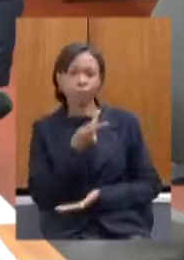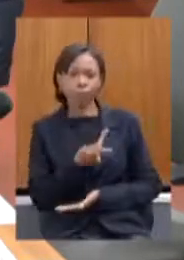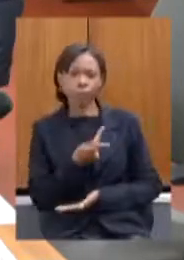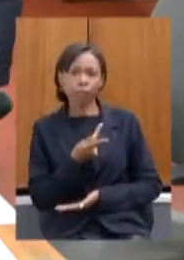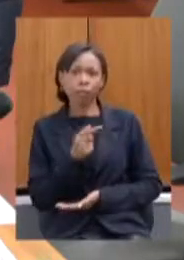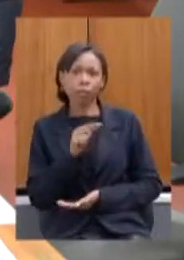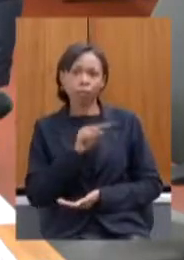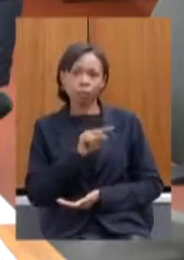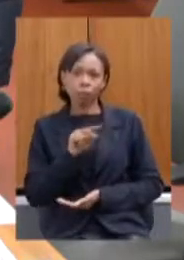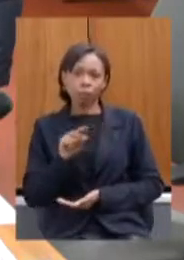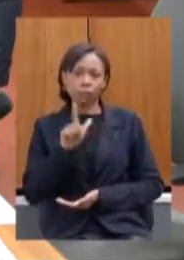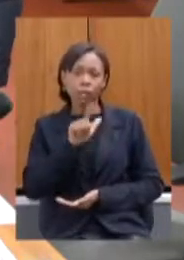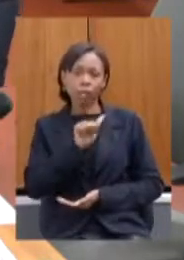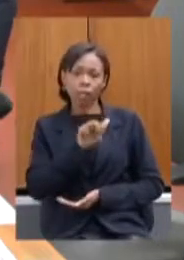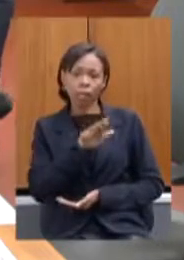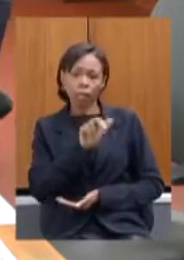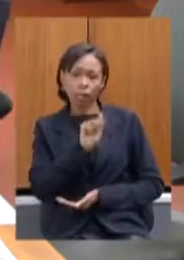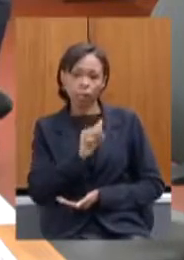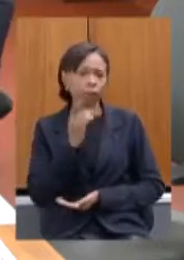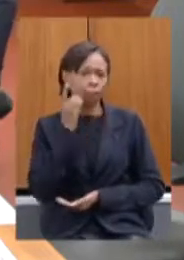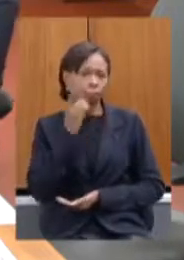intervenções a deputada Laura Serrano